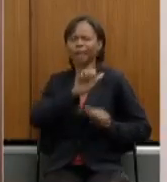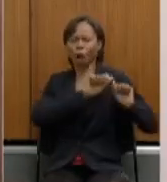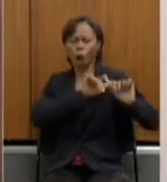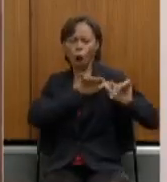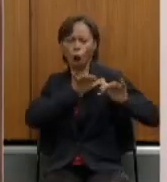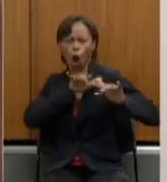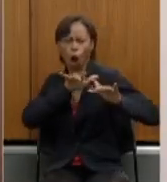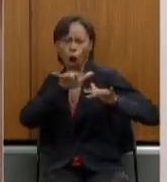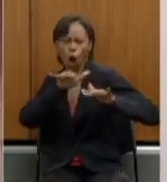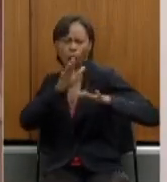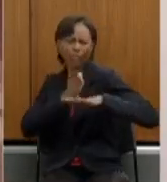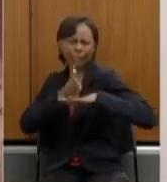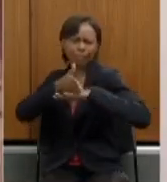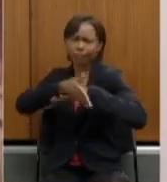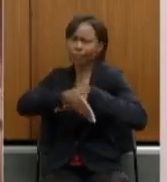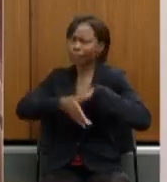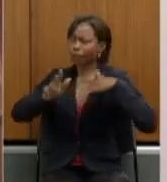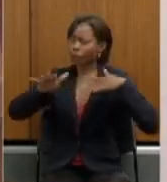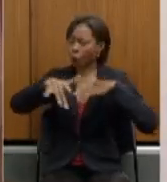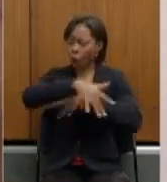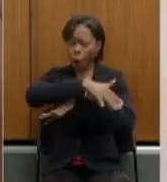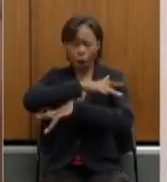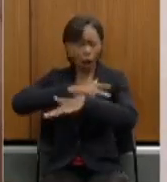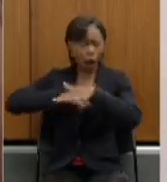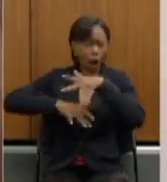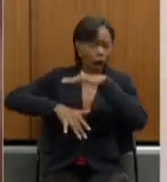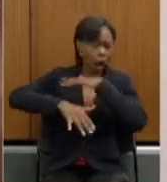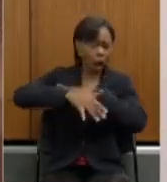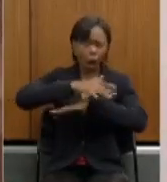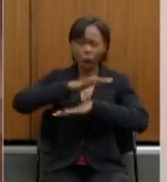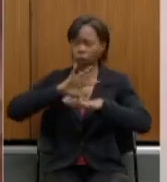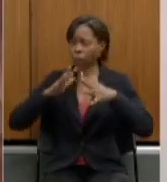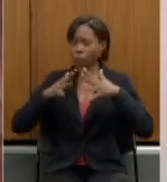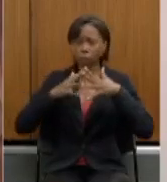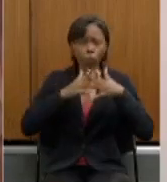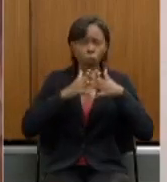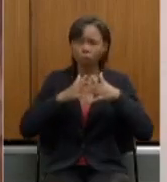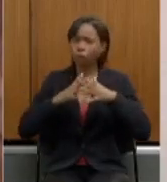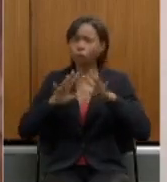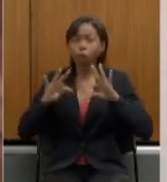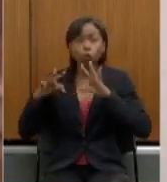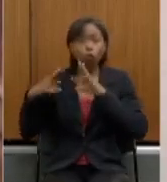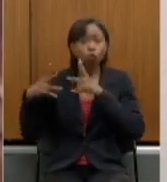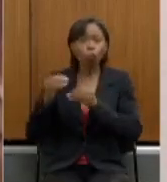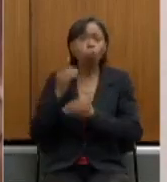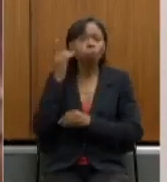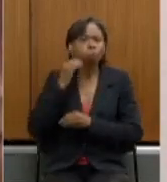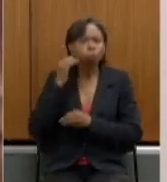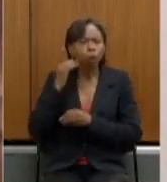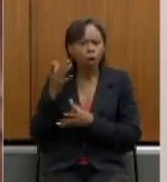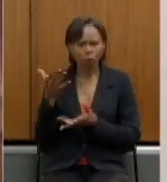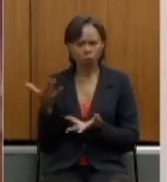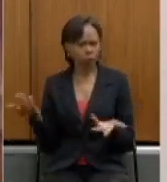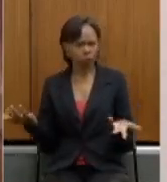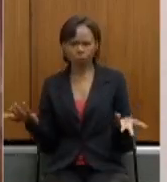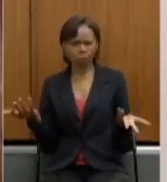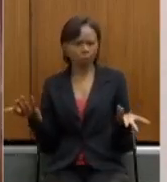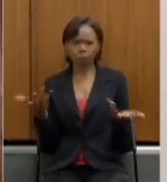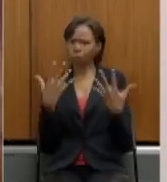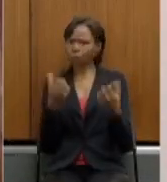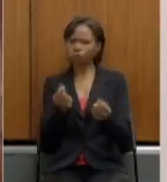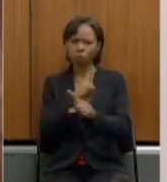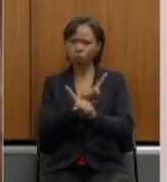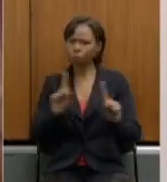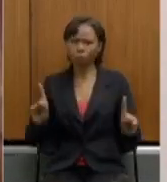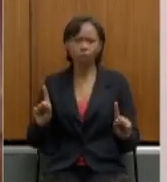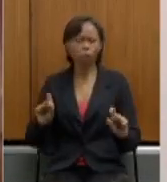a parte e gerou tudo isso mas houve o repúdio de todos os deputados aí todos se uniram todos se uniram